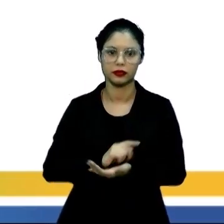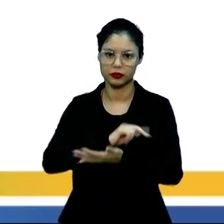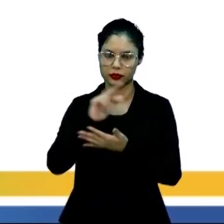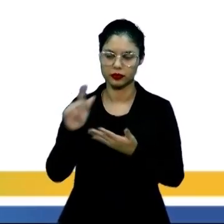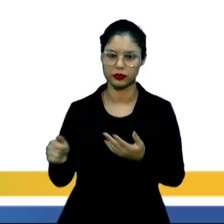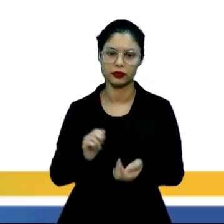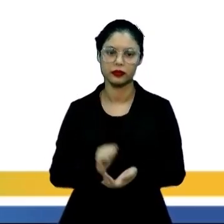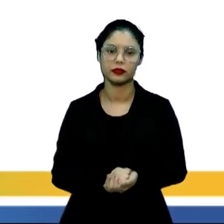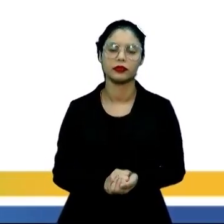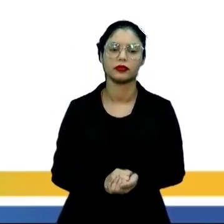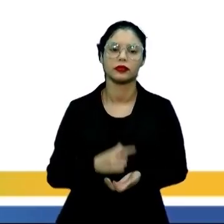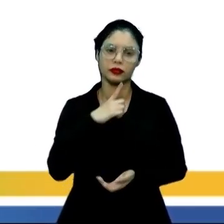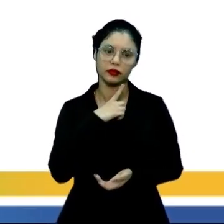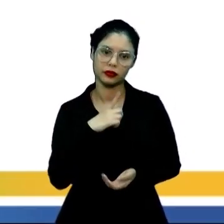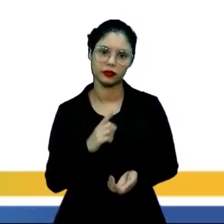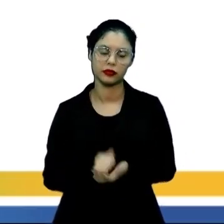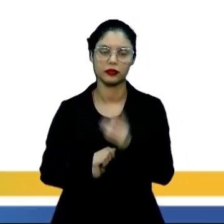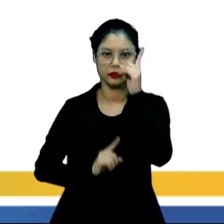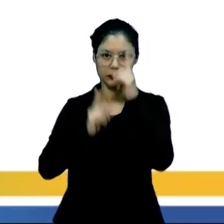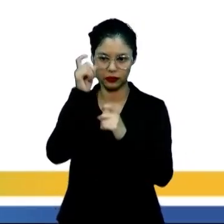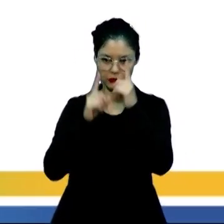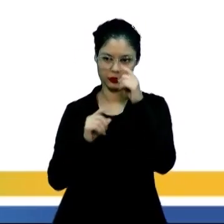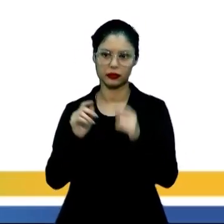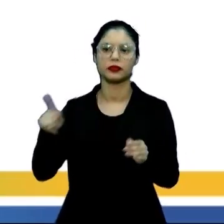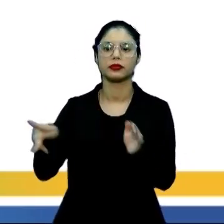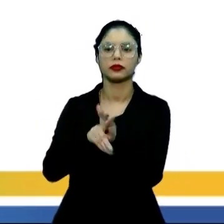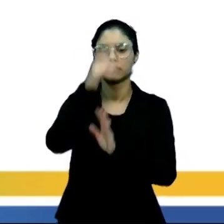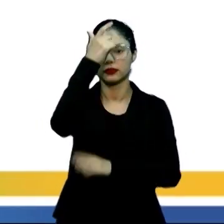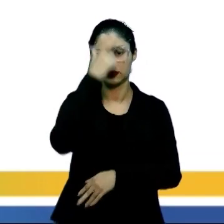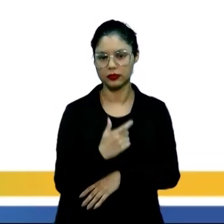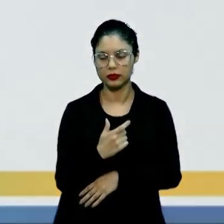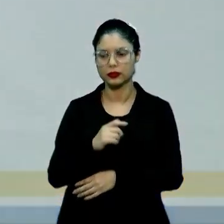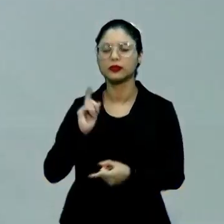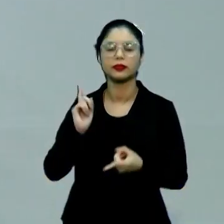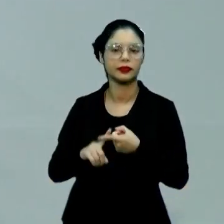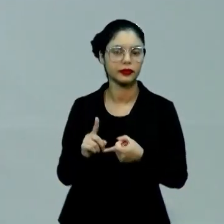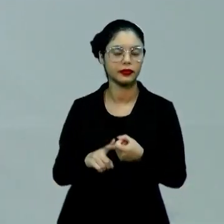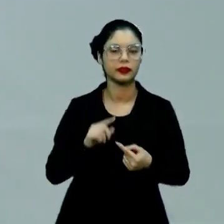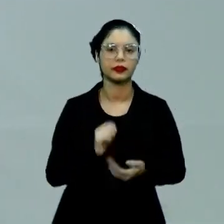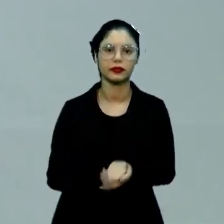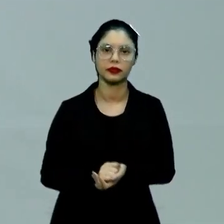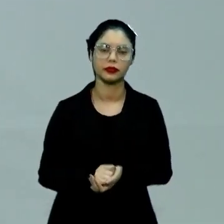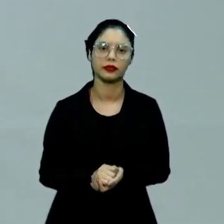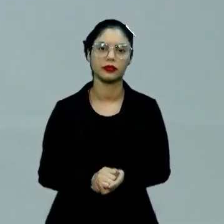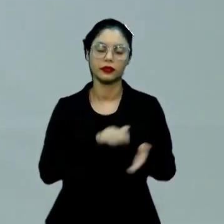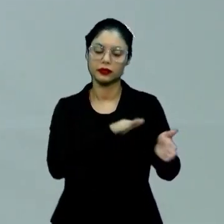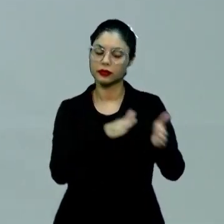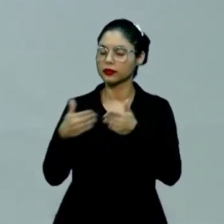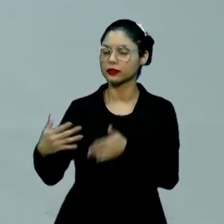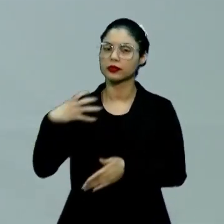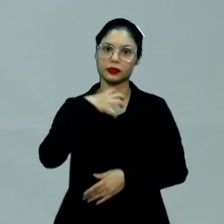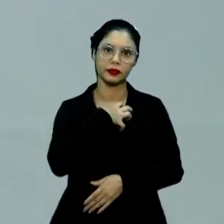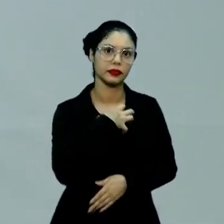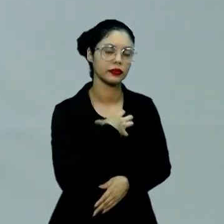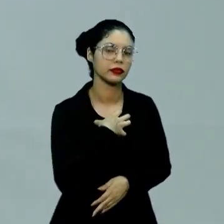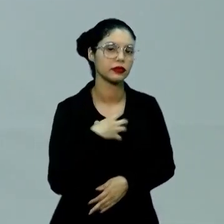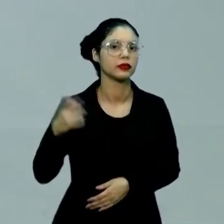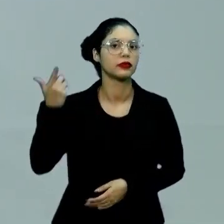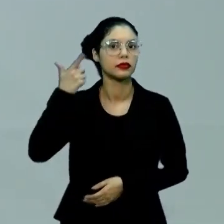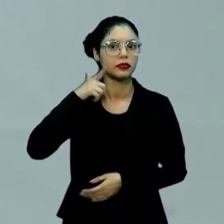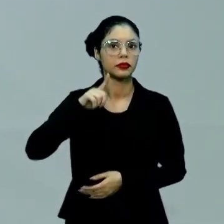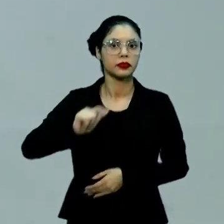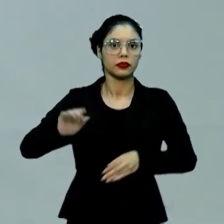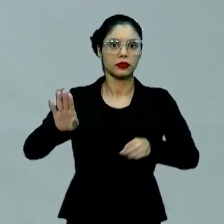diversidade, a gente vai para a expressão do ser. Por que a expressão do ser? Porque a partir do momento em que eu consigo